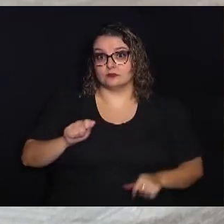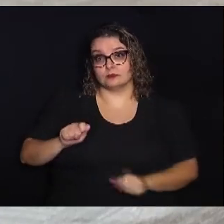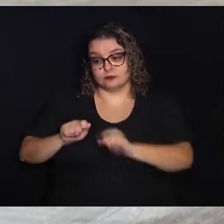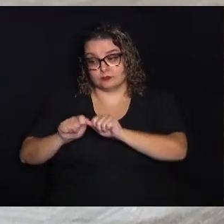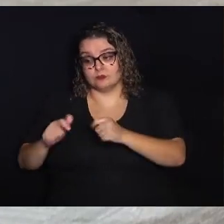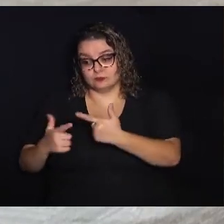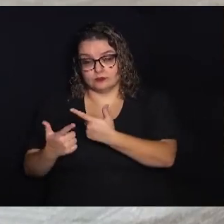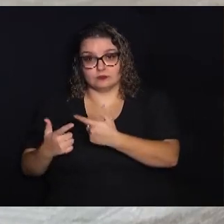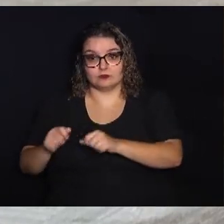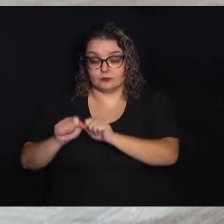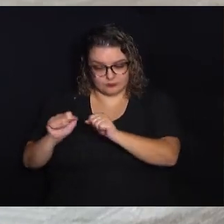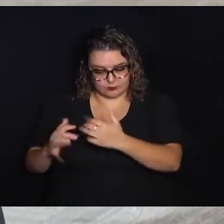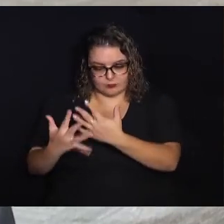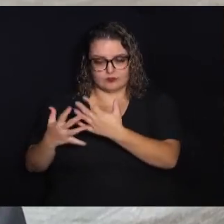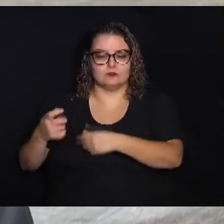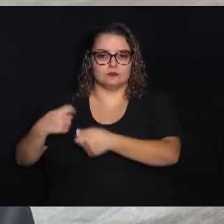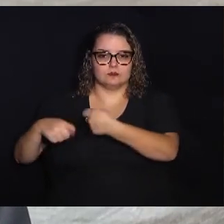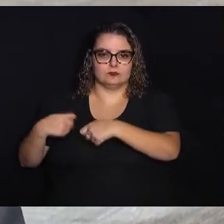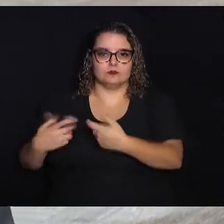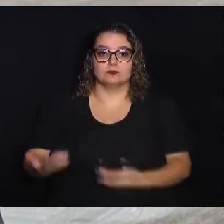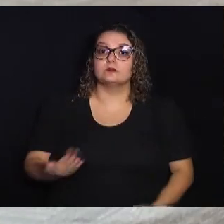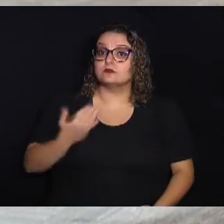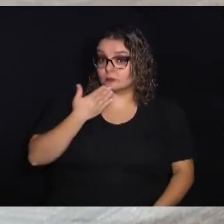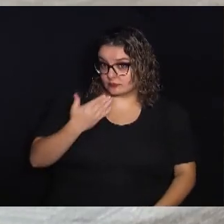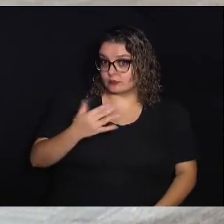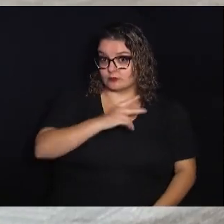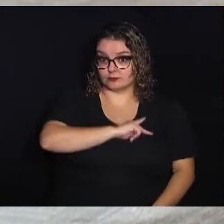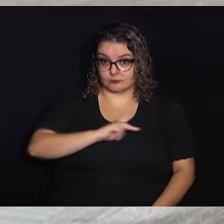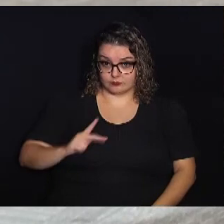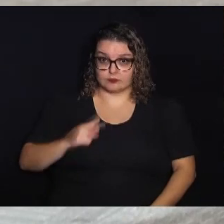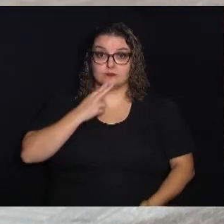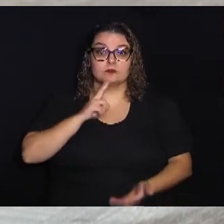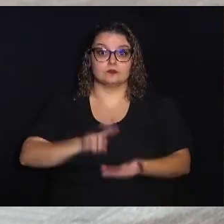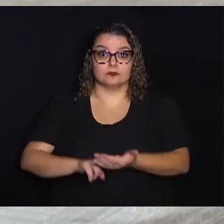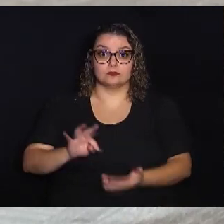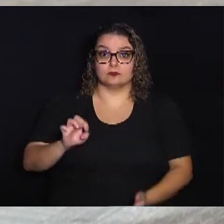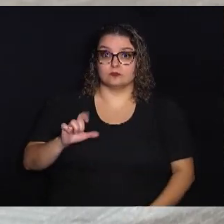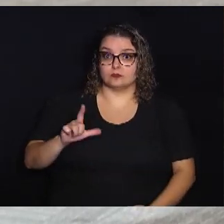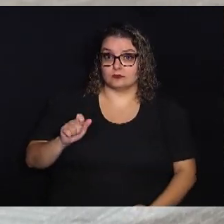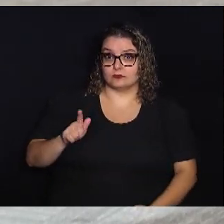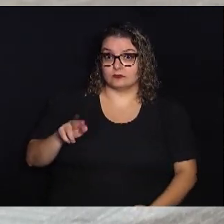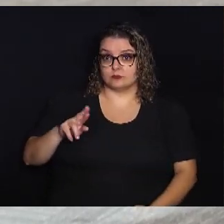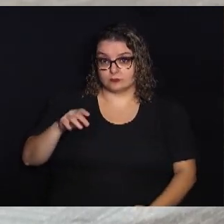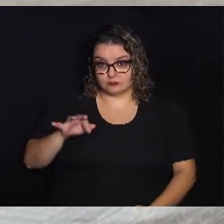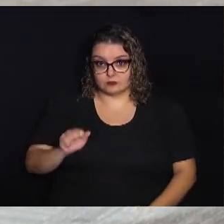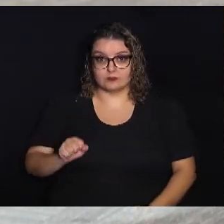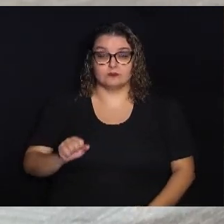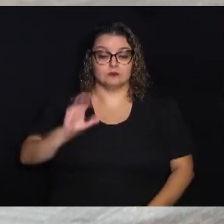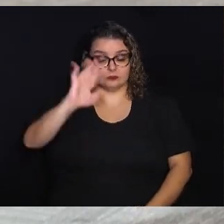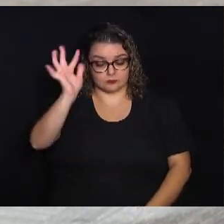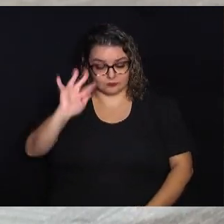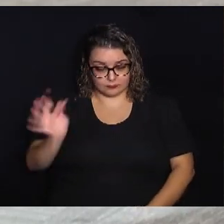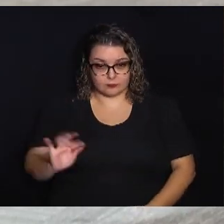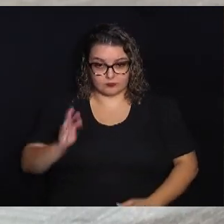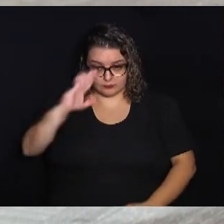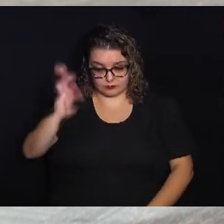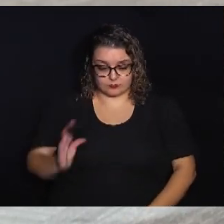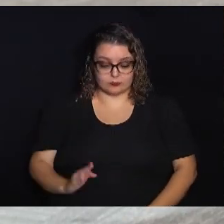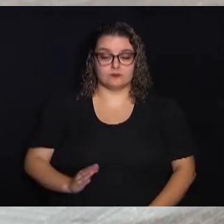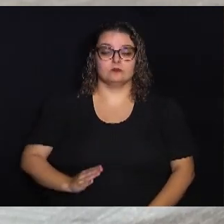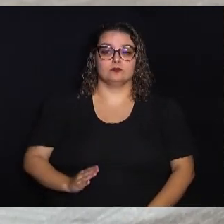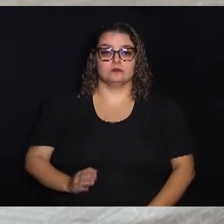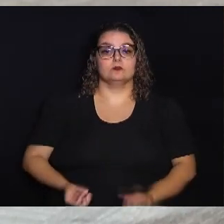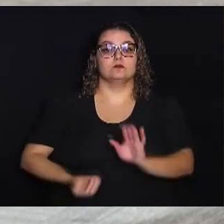a logística do agronegócio Então, é um apelo que a gente faz ao presidente das empresas de Correios e Telégrafos do Brasil para que